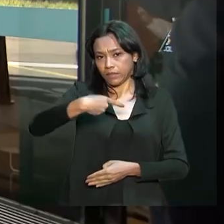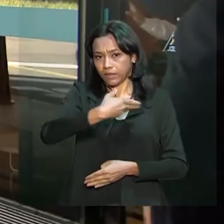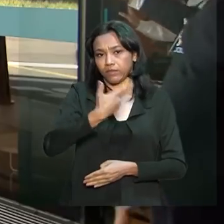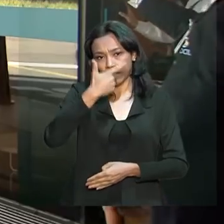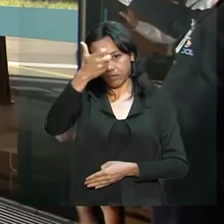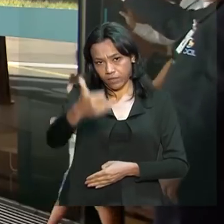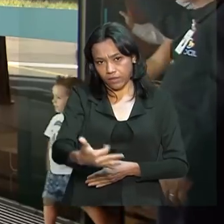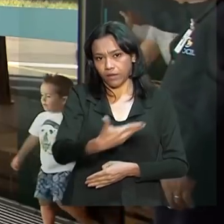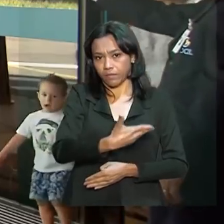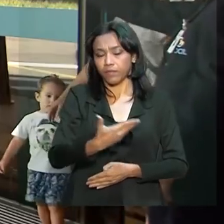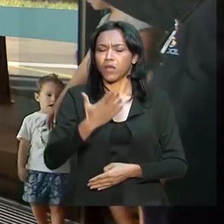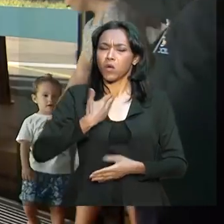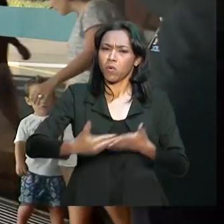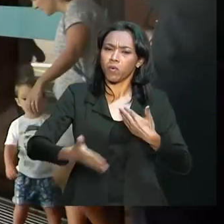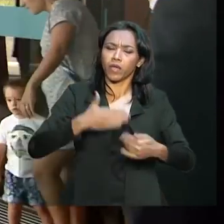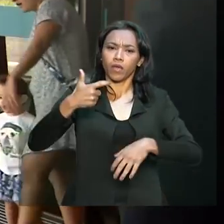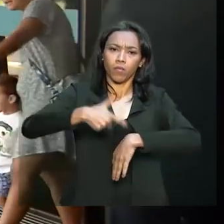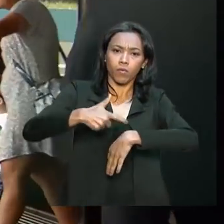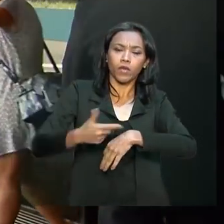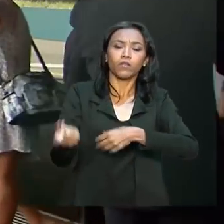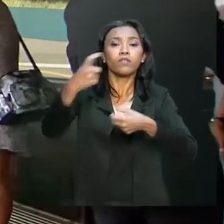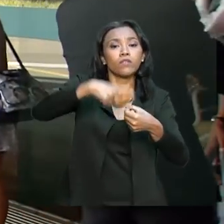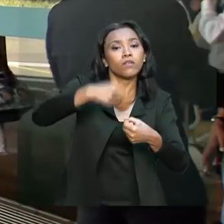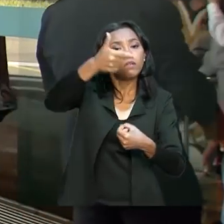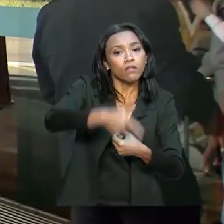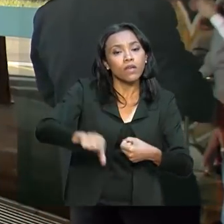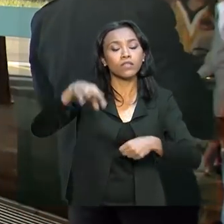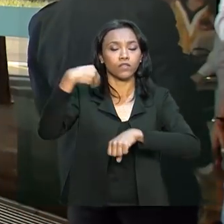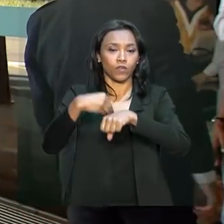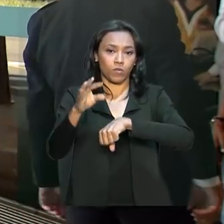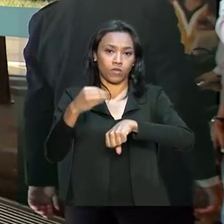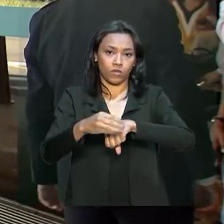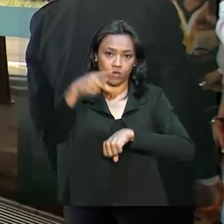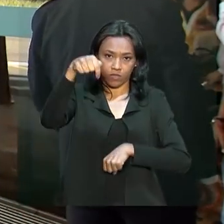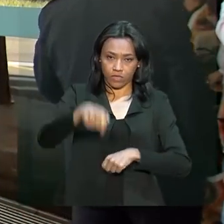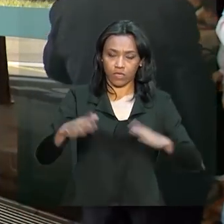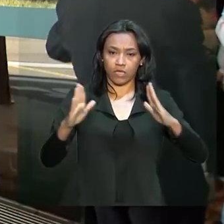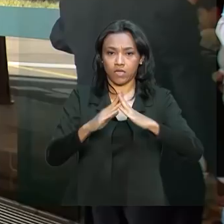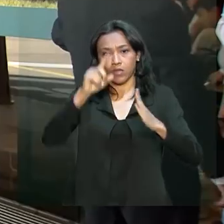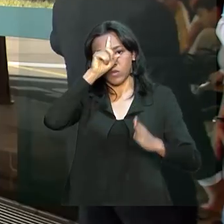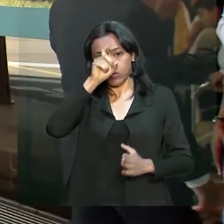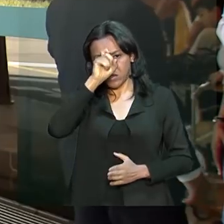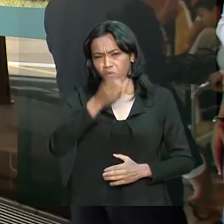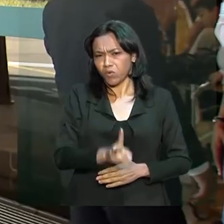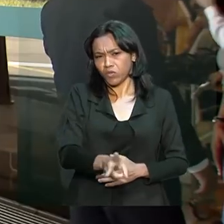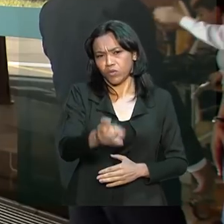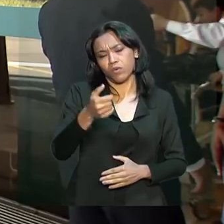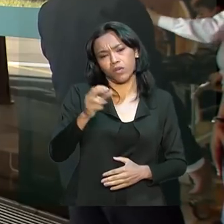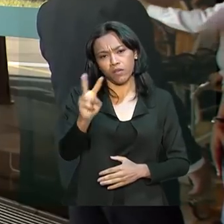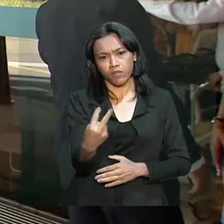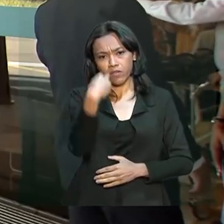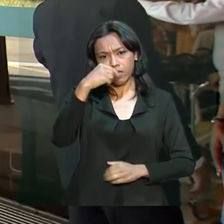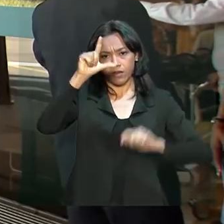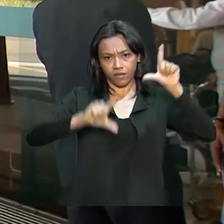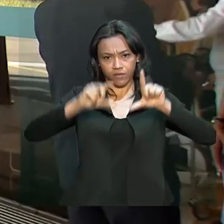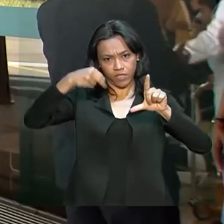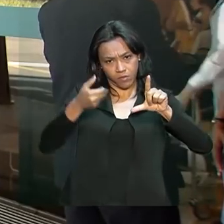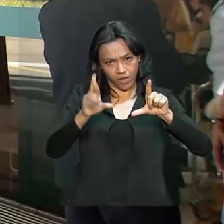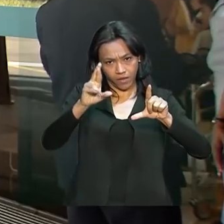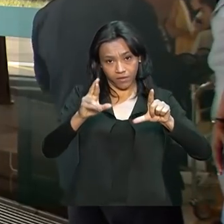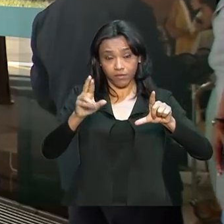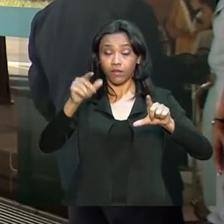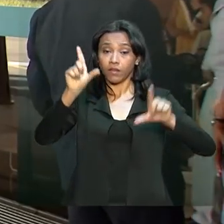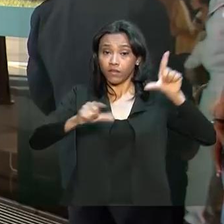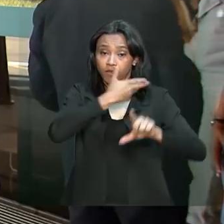Barros. Voltamos a qualquer momento com mais informações aqui do Hospital Albert Einstein. Continue a acompanhar a programação da NBR,